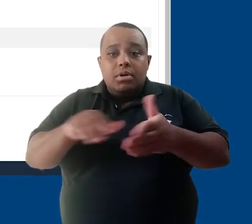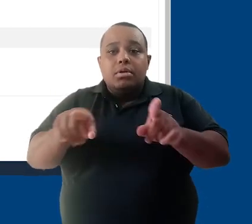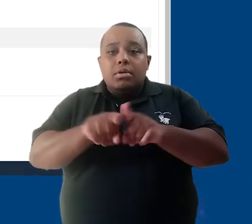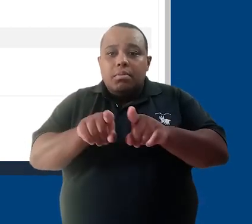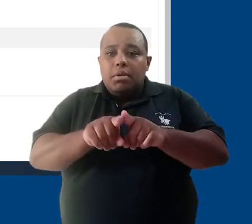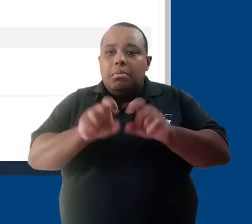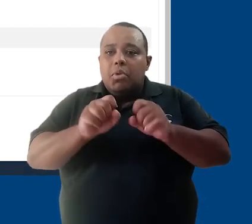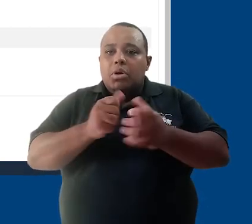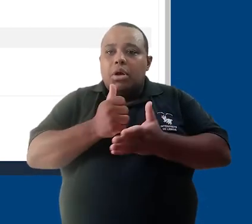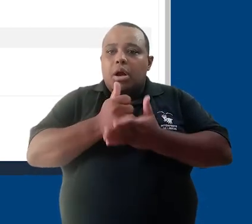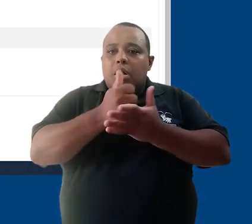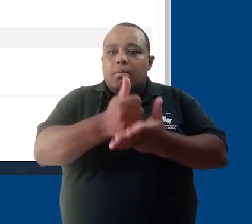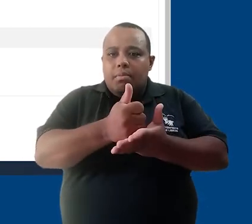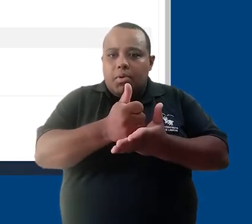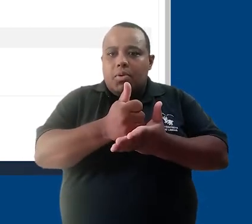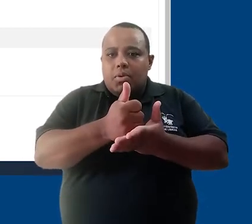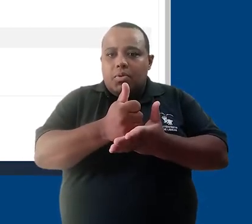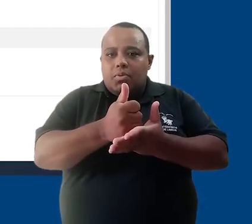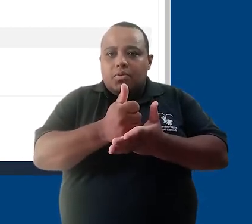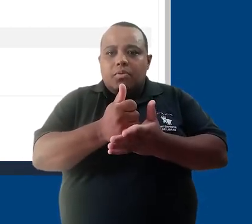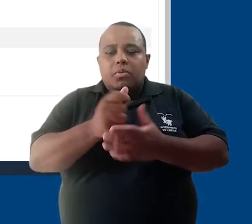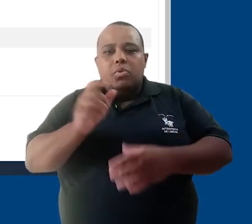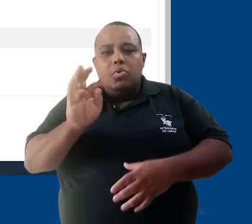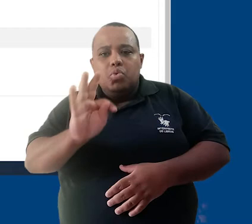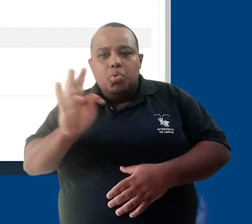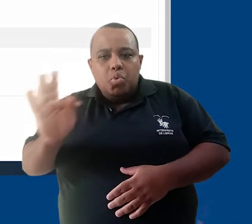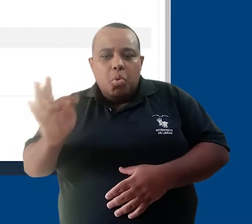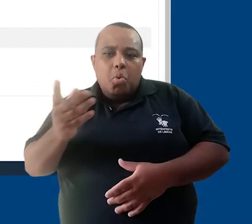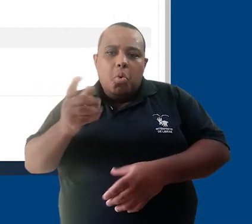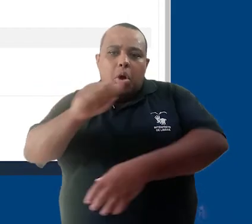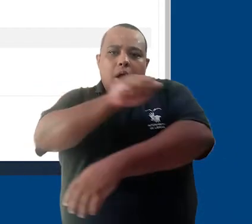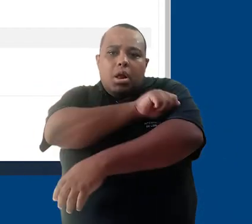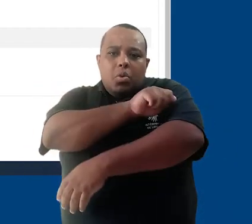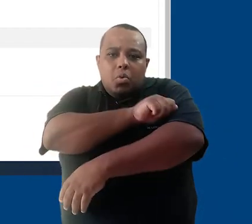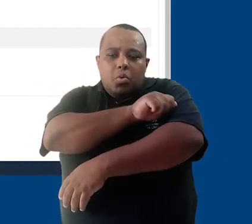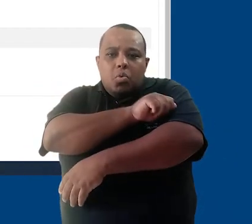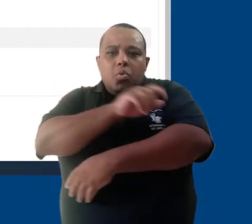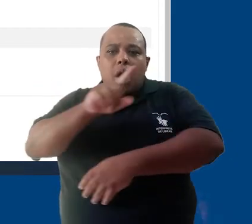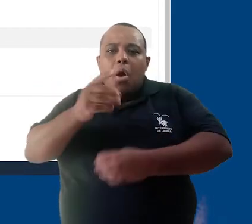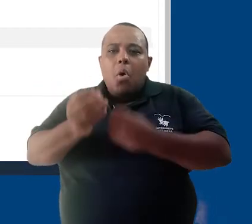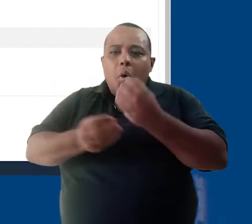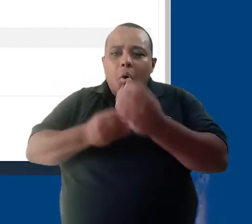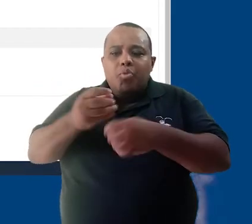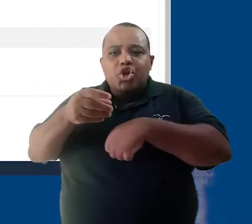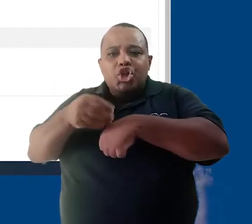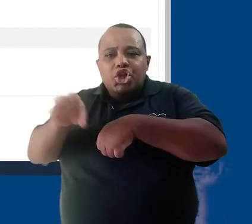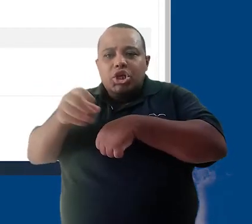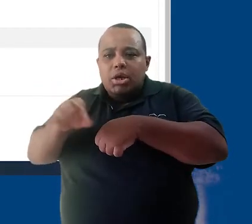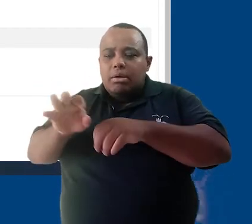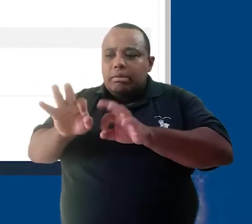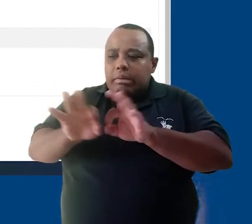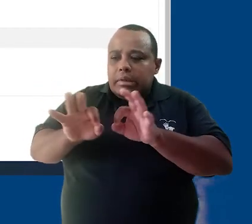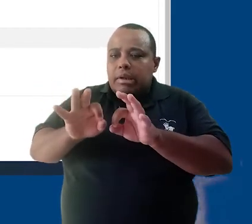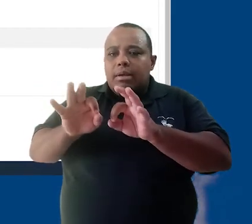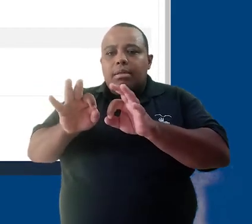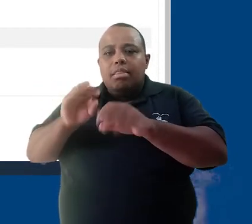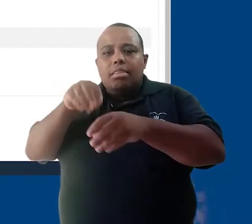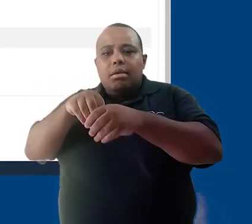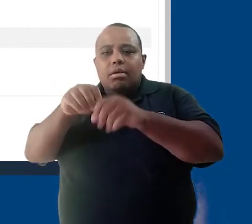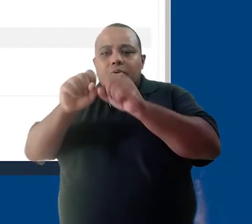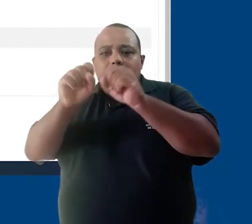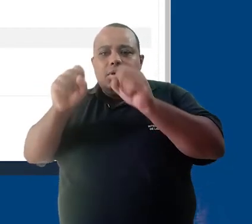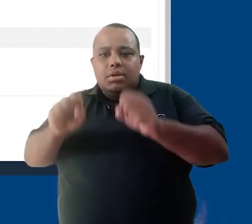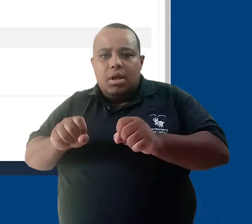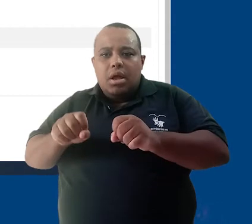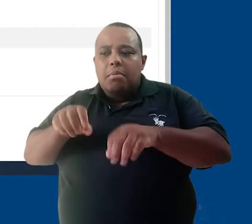auxiliar tutores e estudantes com relações a pequenas operações de plataforma